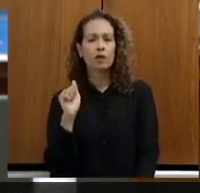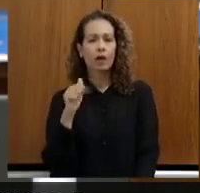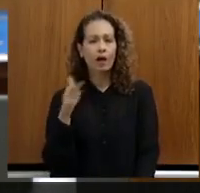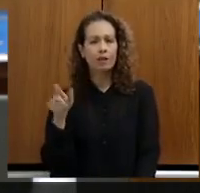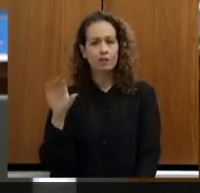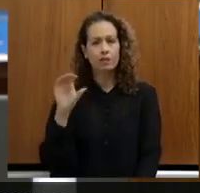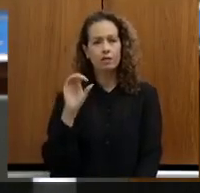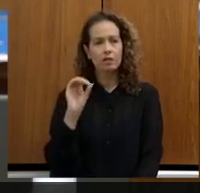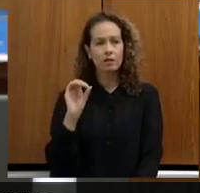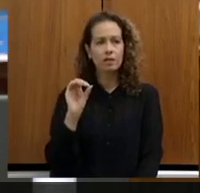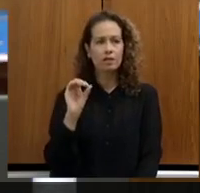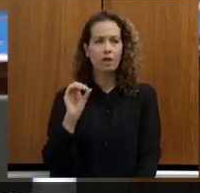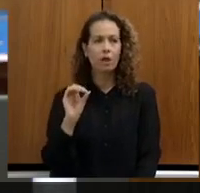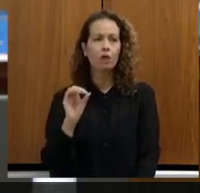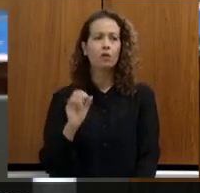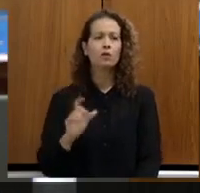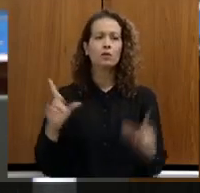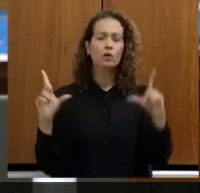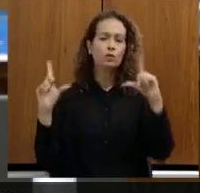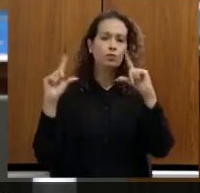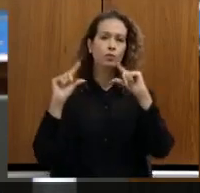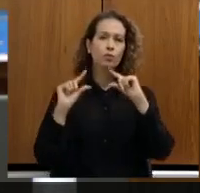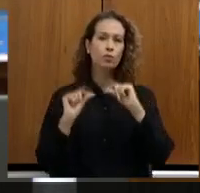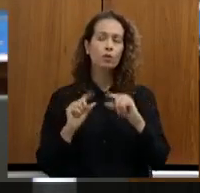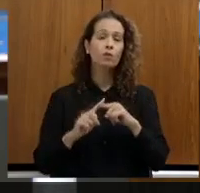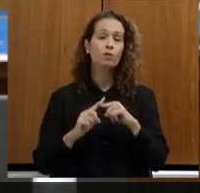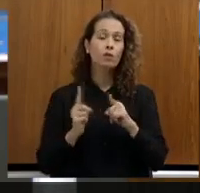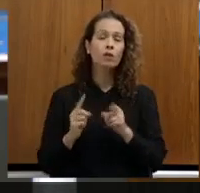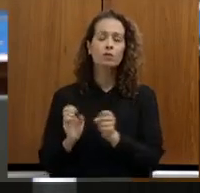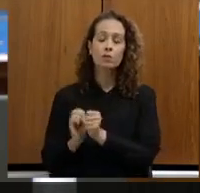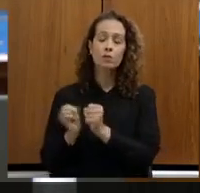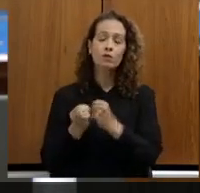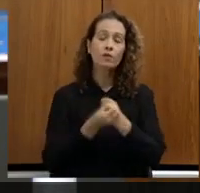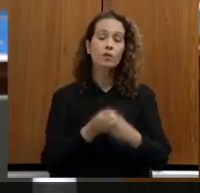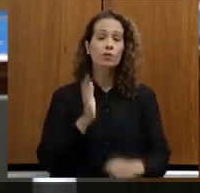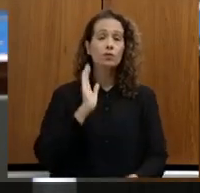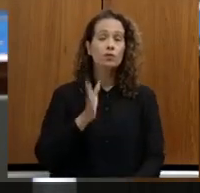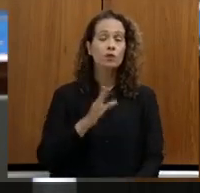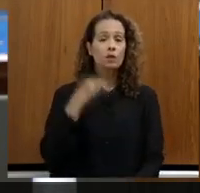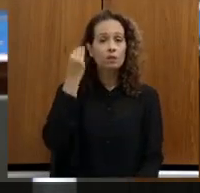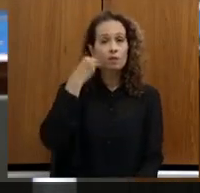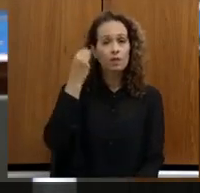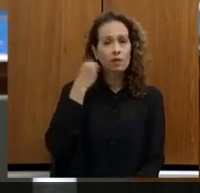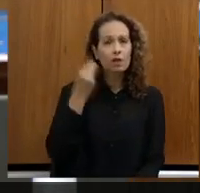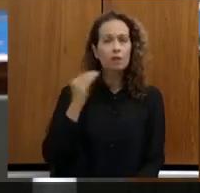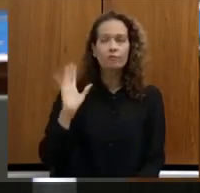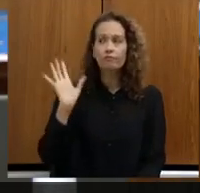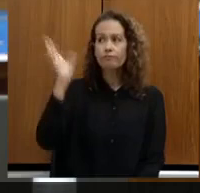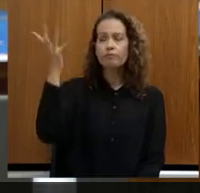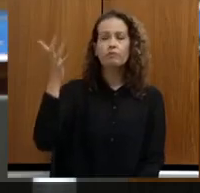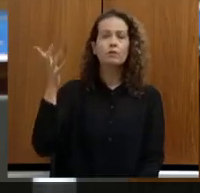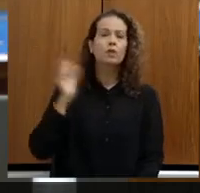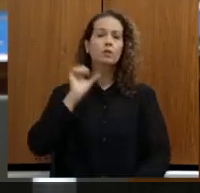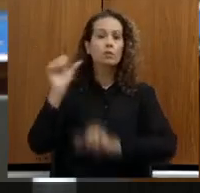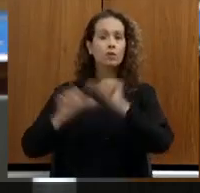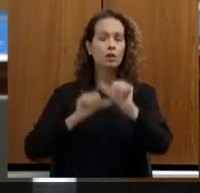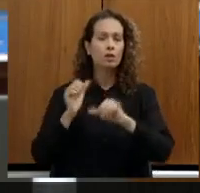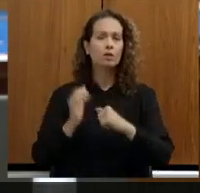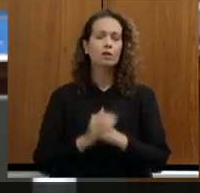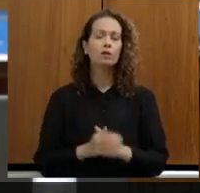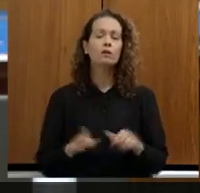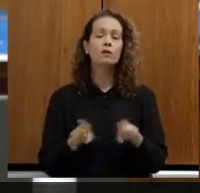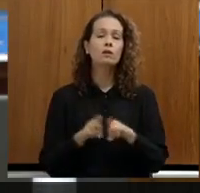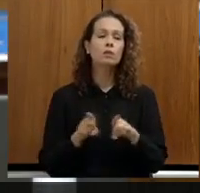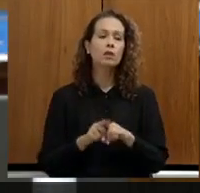os municípios. Vários municípios já vivem o impacto da mudança climática no seu dia a dia. Videageada que nós tivemos no Estado de